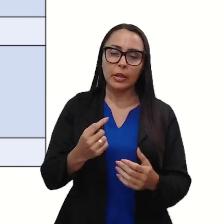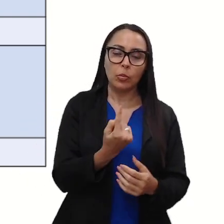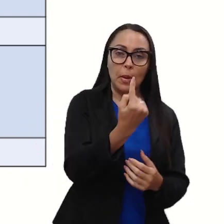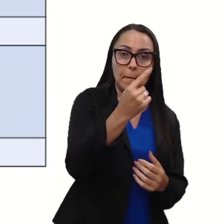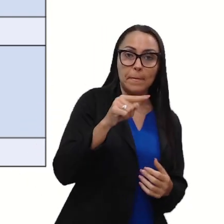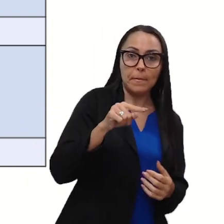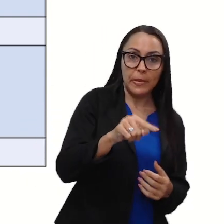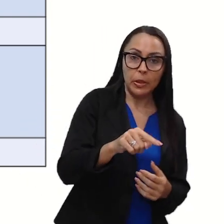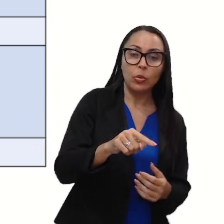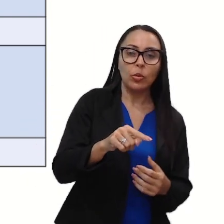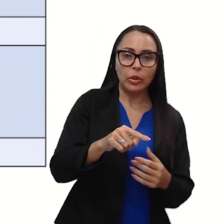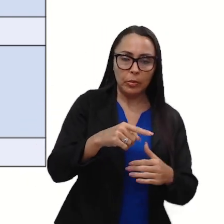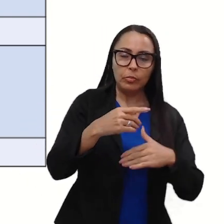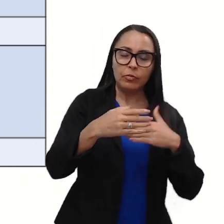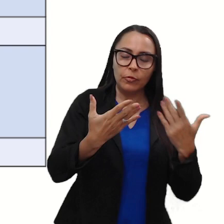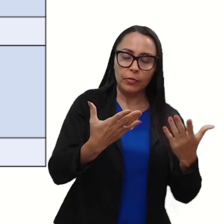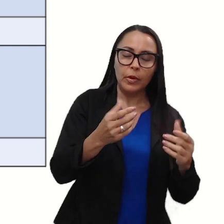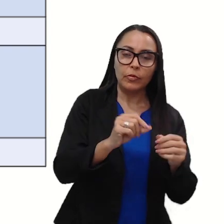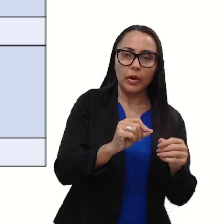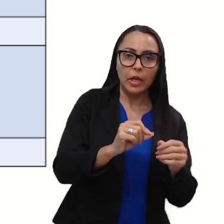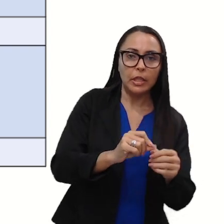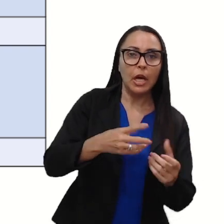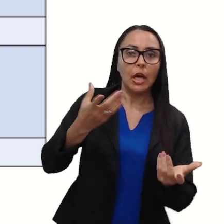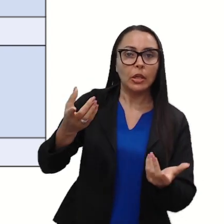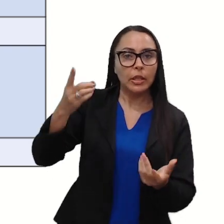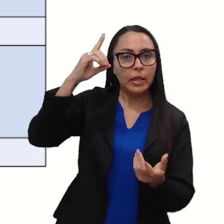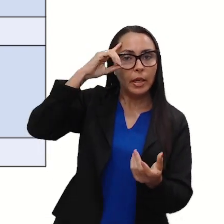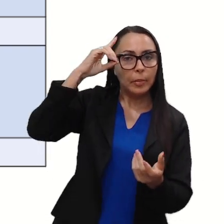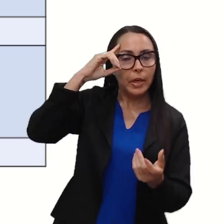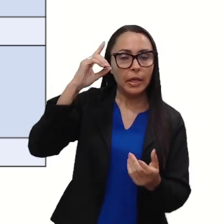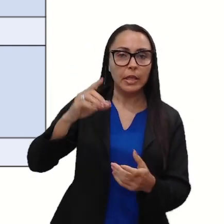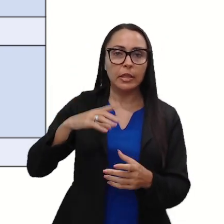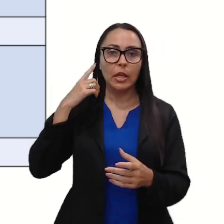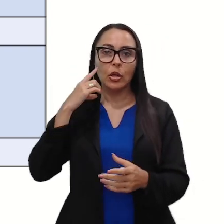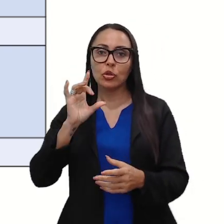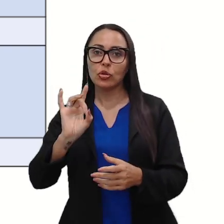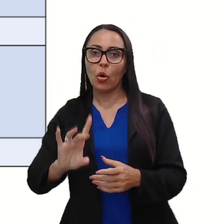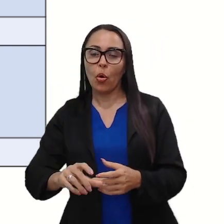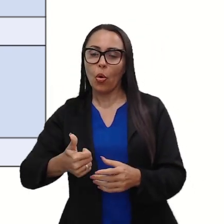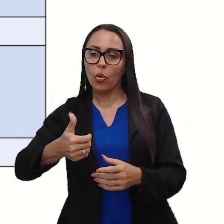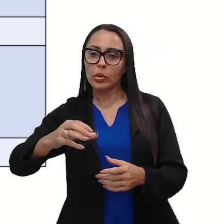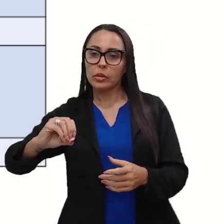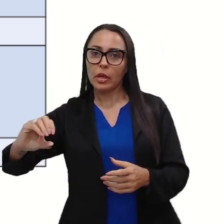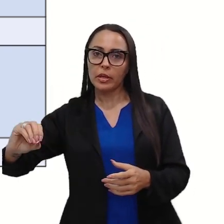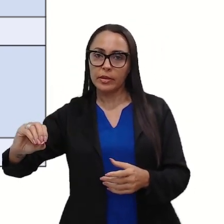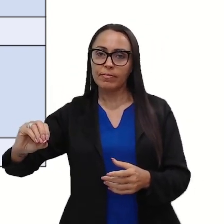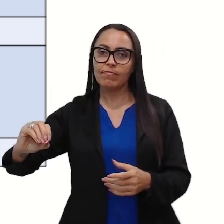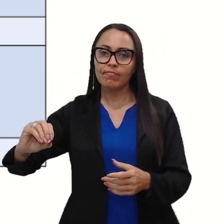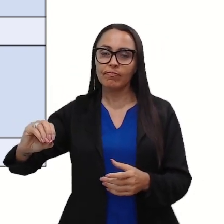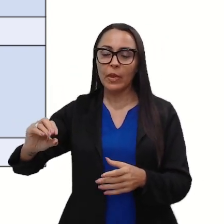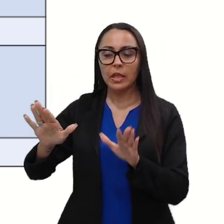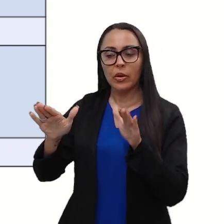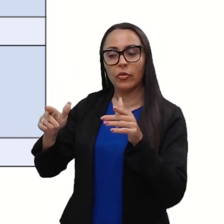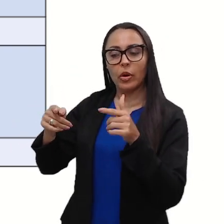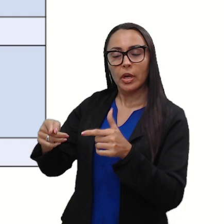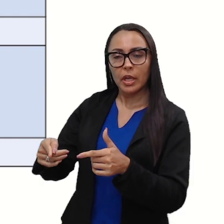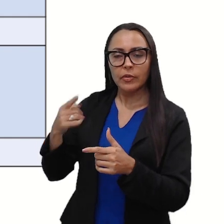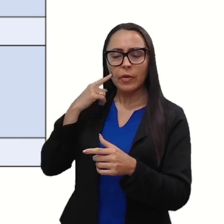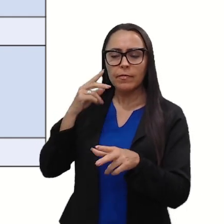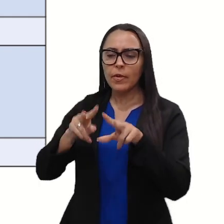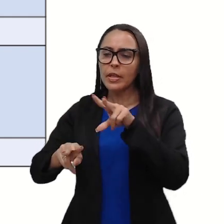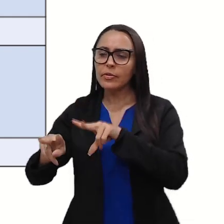diariamente, o funcionário vai fazer o checklist de apenas 100. Dessas 100, ele vai